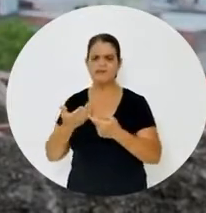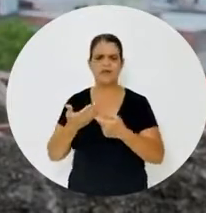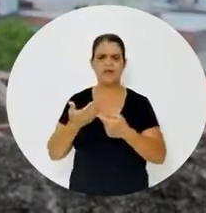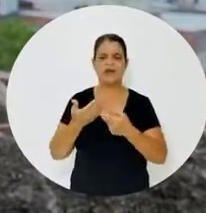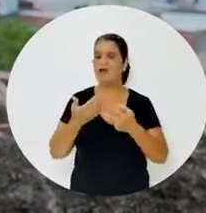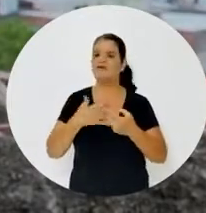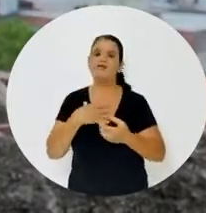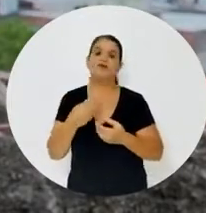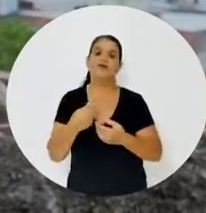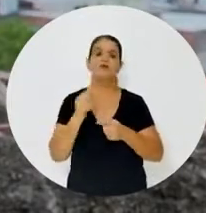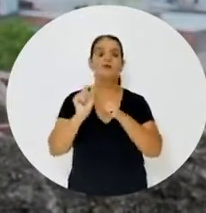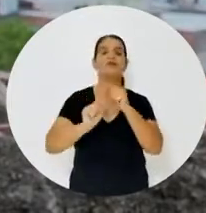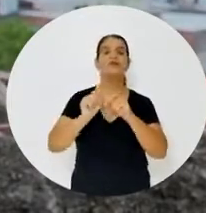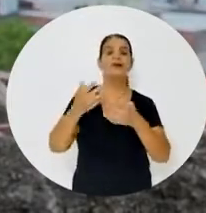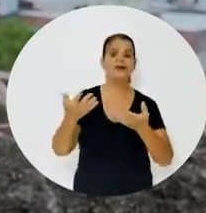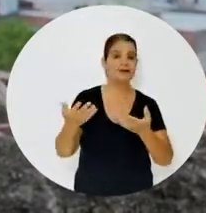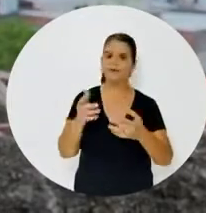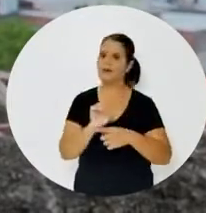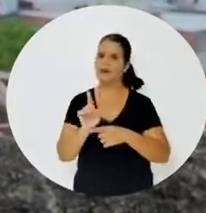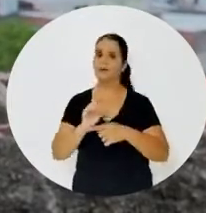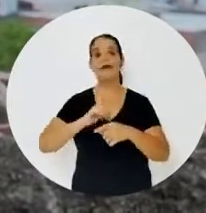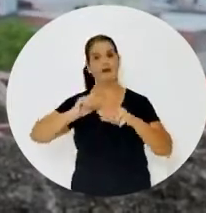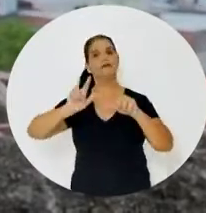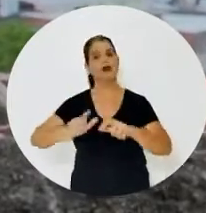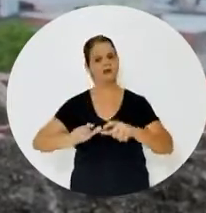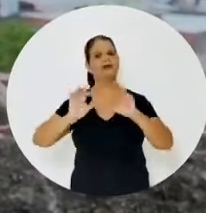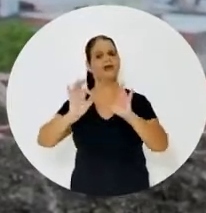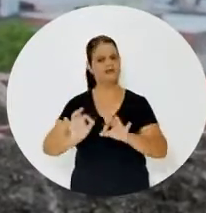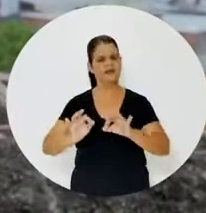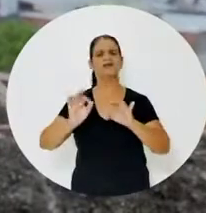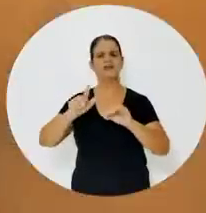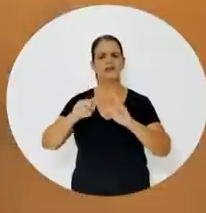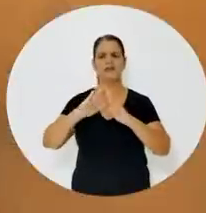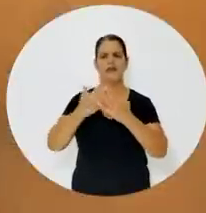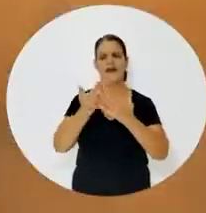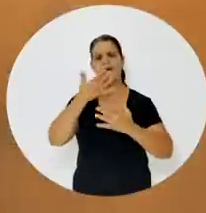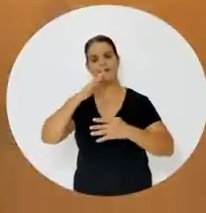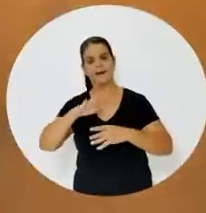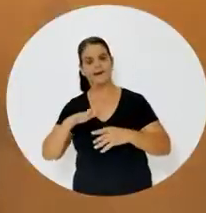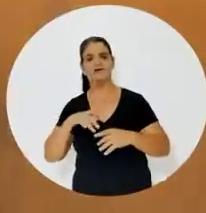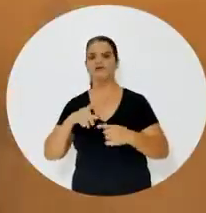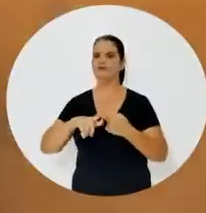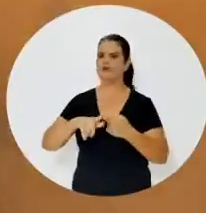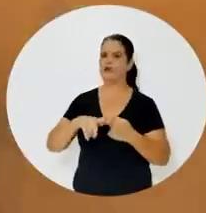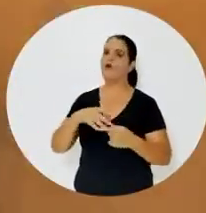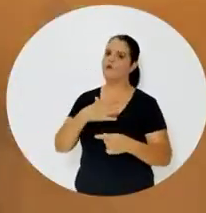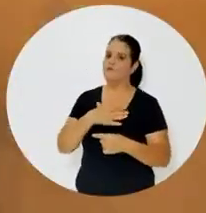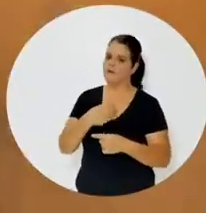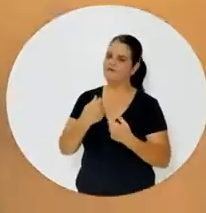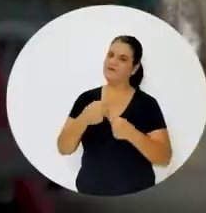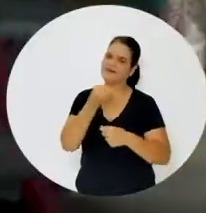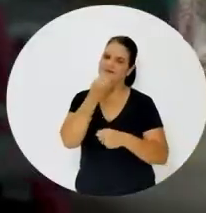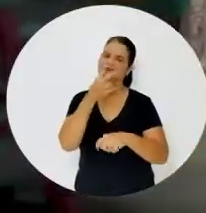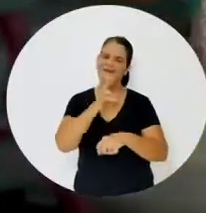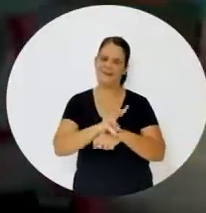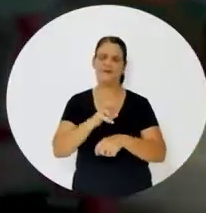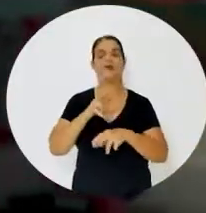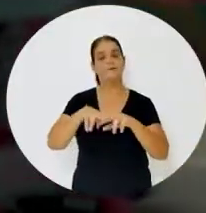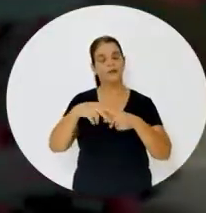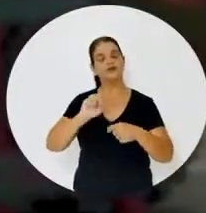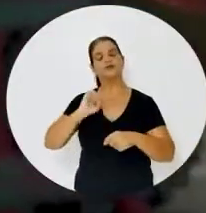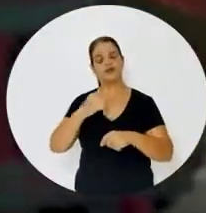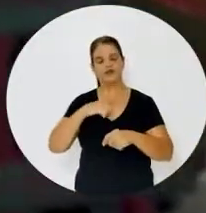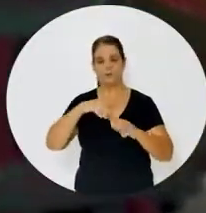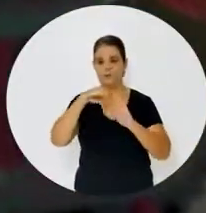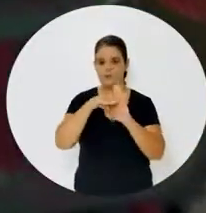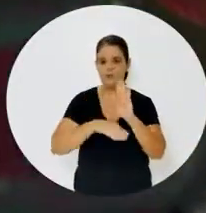deixar ele. Vou passar meu filho com quem, não. Ele tá no cantinho dele certinho, que é a creche. E todos os dois filhos devem ter que ser dentro de galho, né? Por isso nós vamos ter